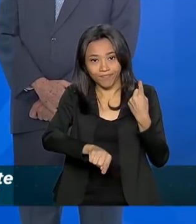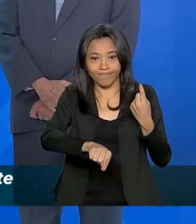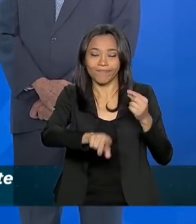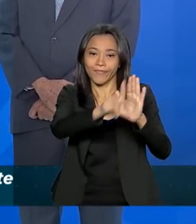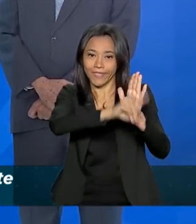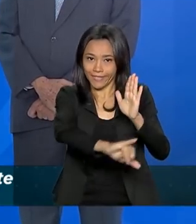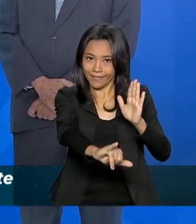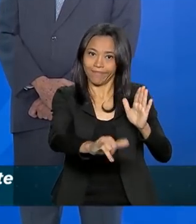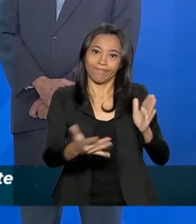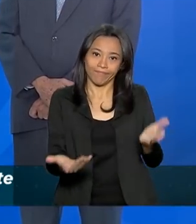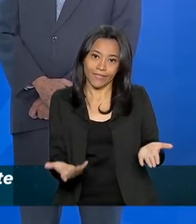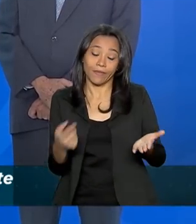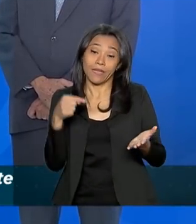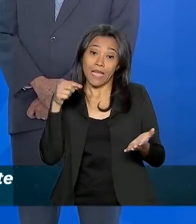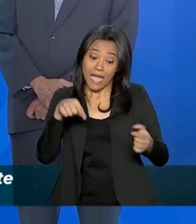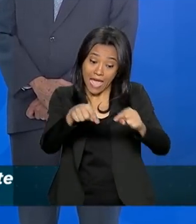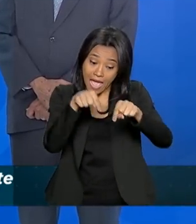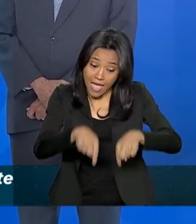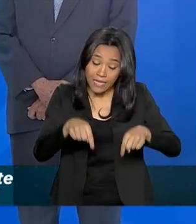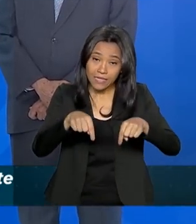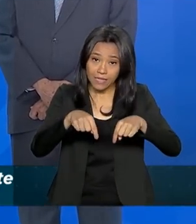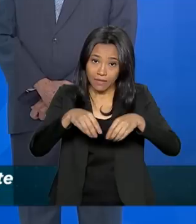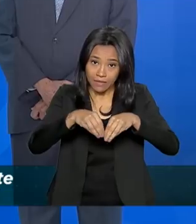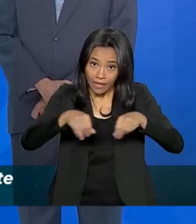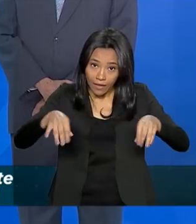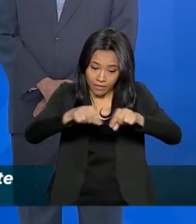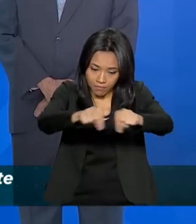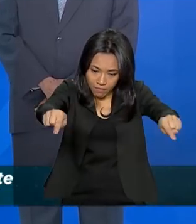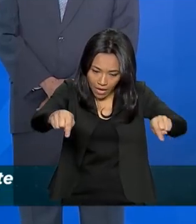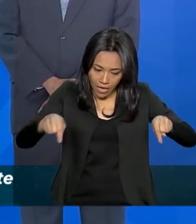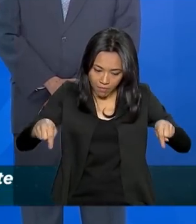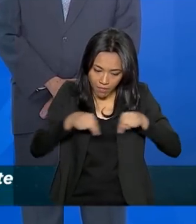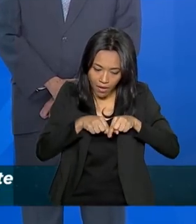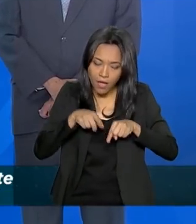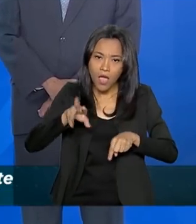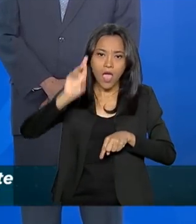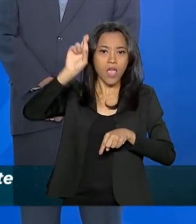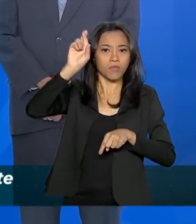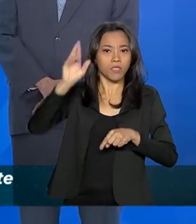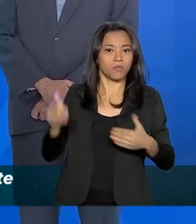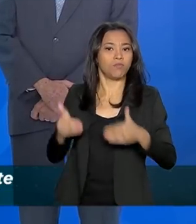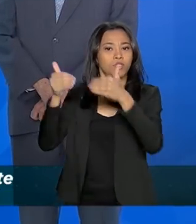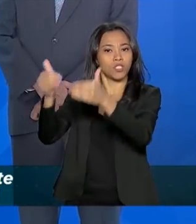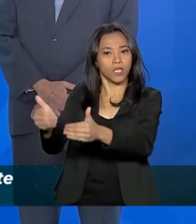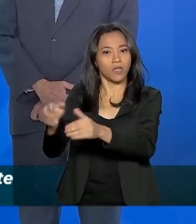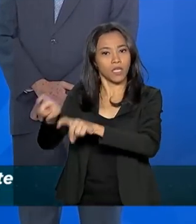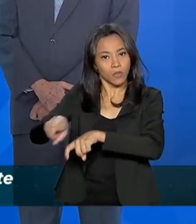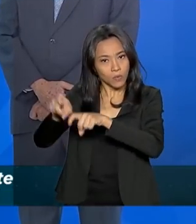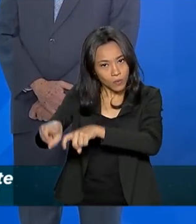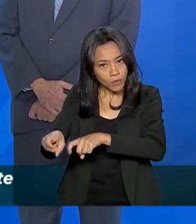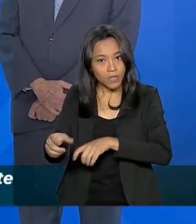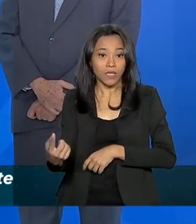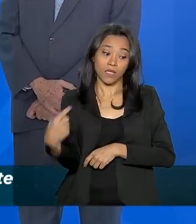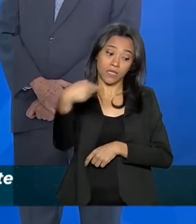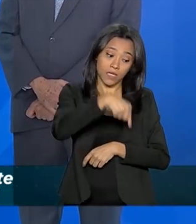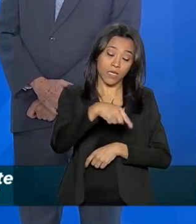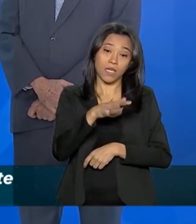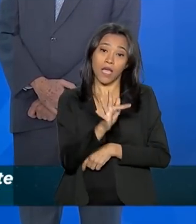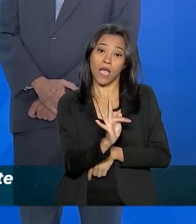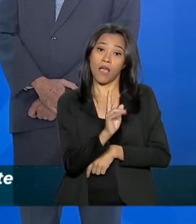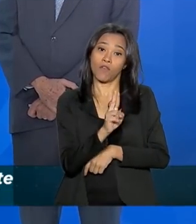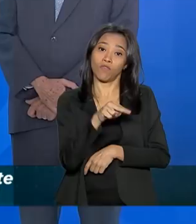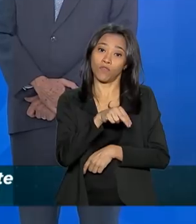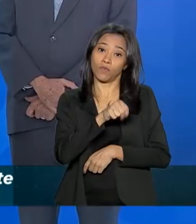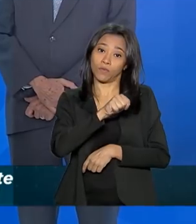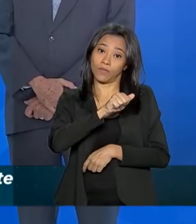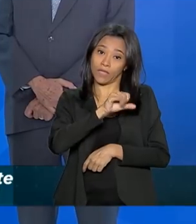ficaria com o Ministério da Agricultura e a FUNAI ficaria lá com o Sérgio Moro. É isso mesmo? Então, está.